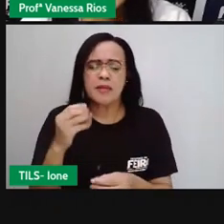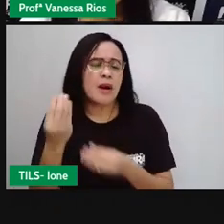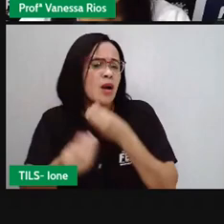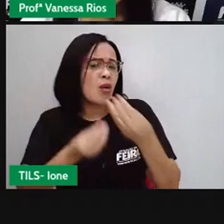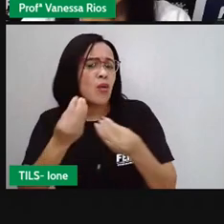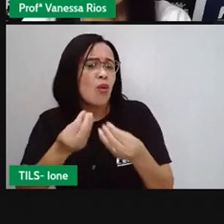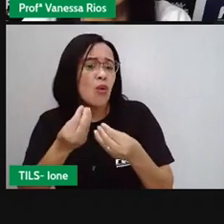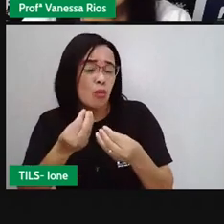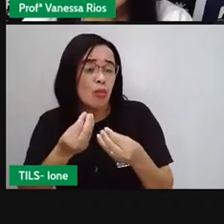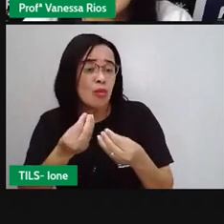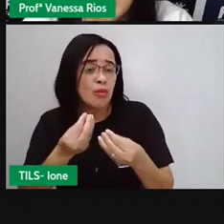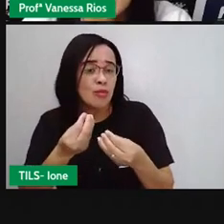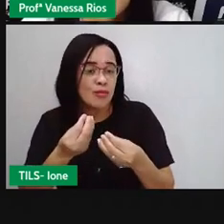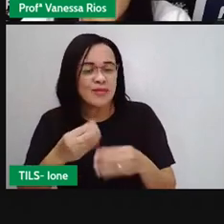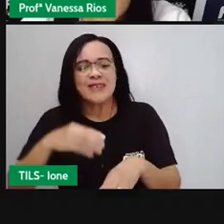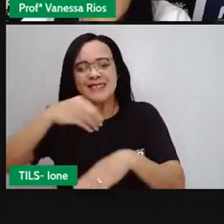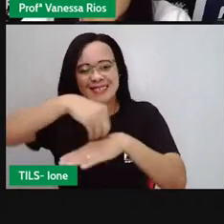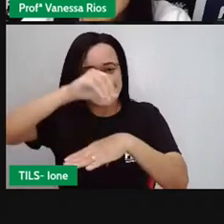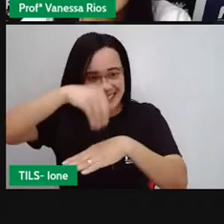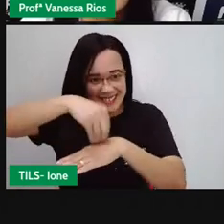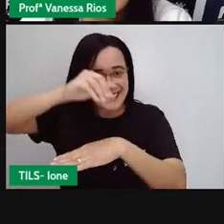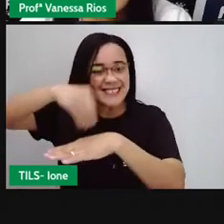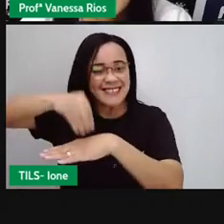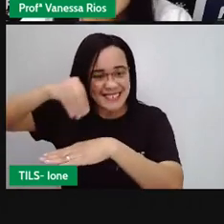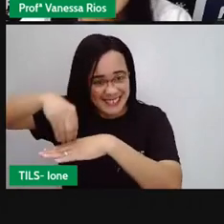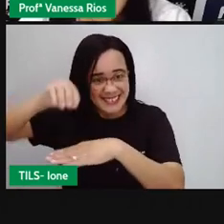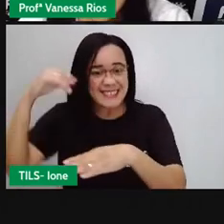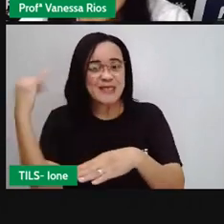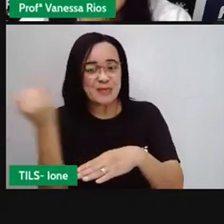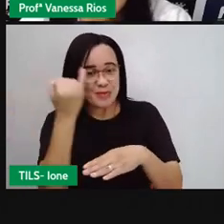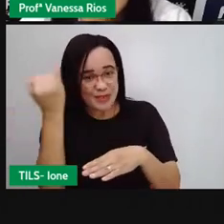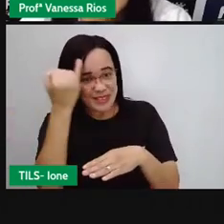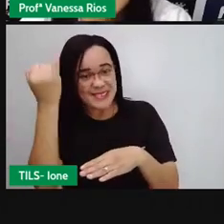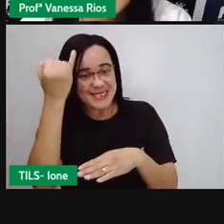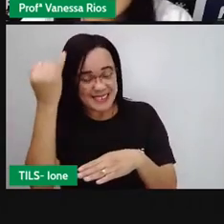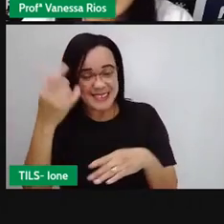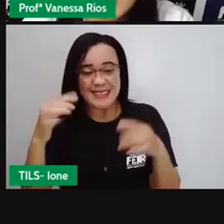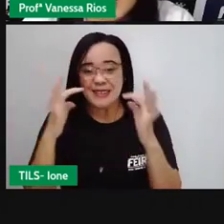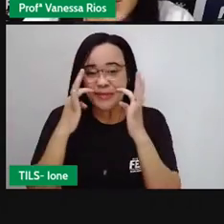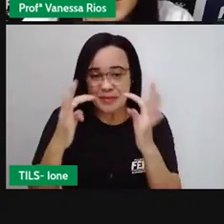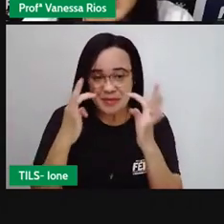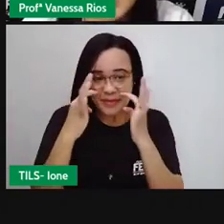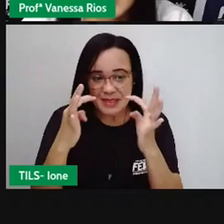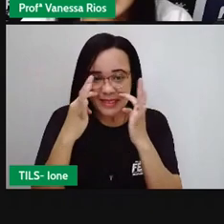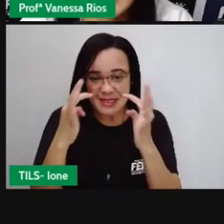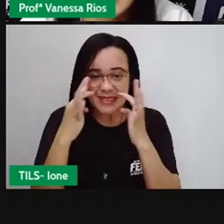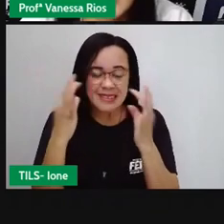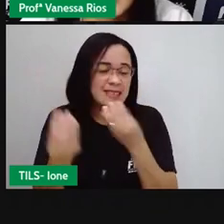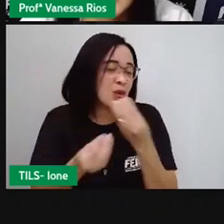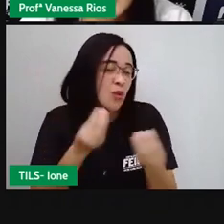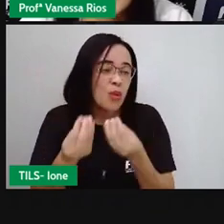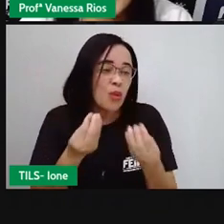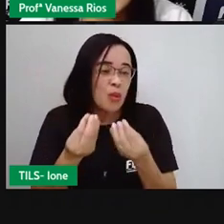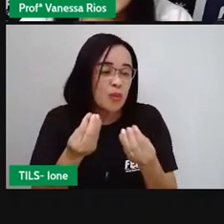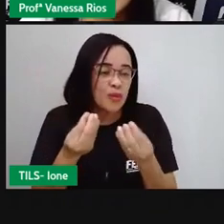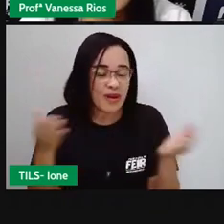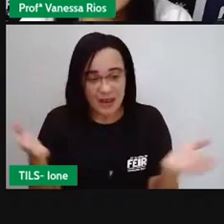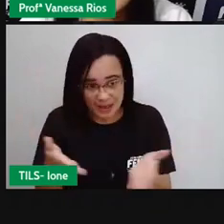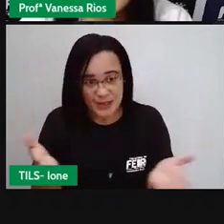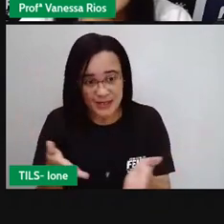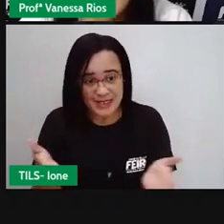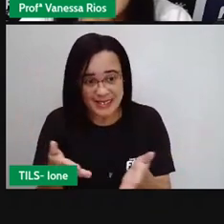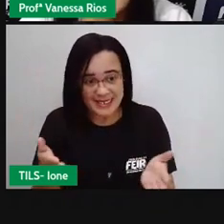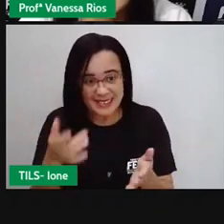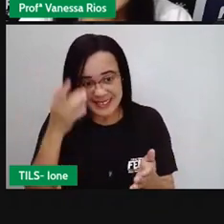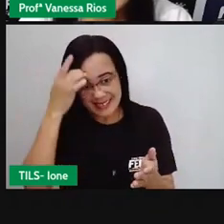no momento em que a gente se deparar com problema matemático, né? Com uma situação problema. E aí é importante a gente